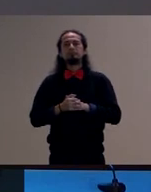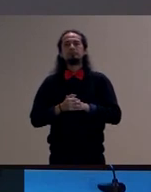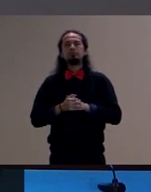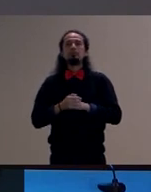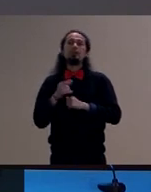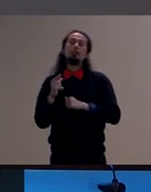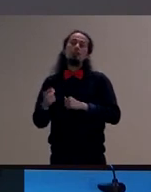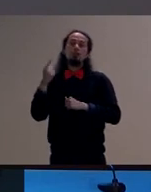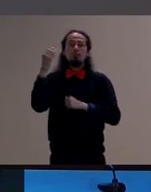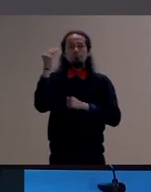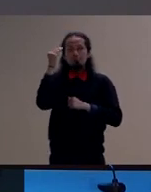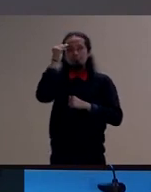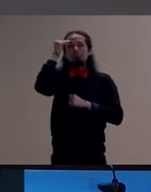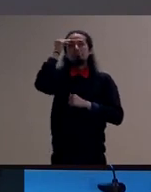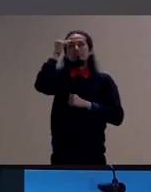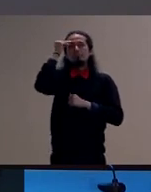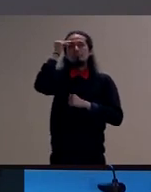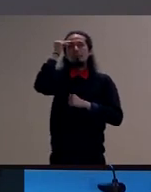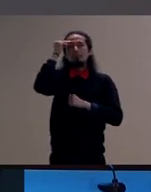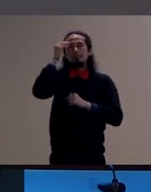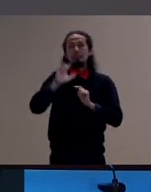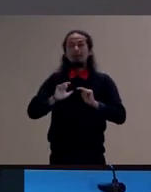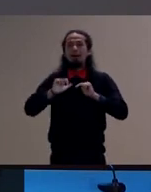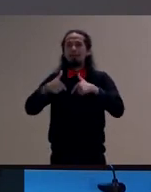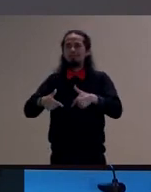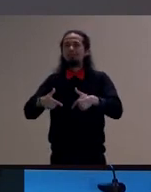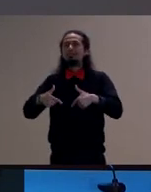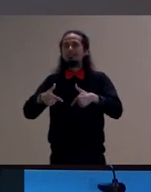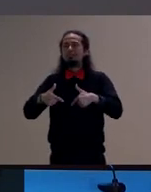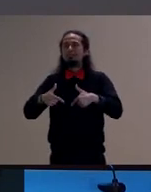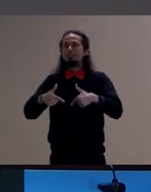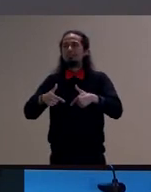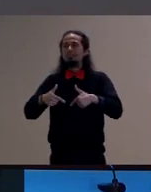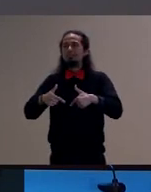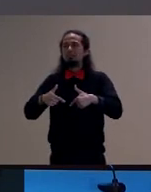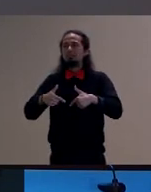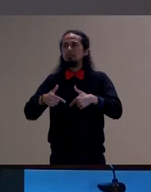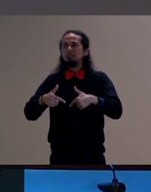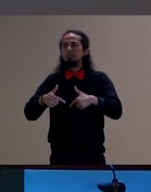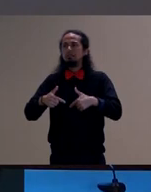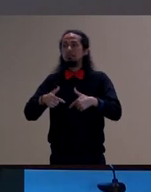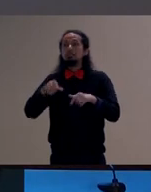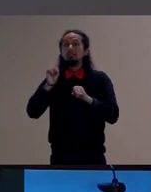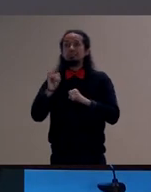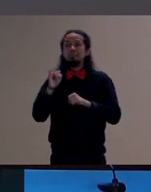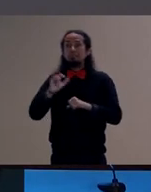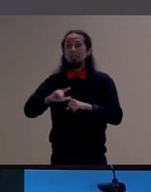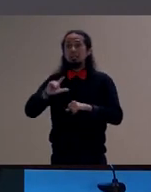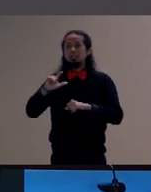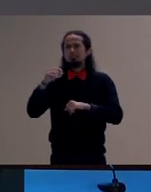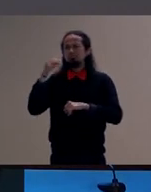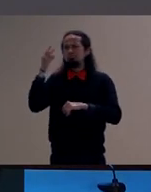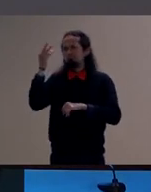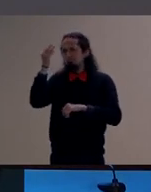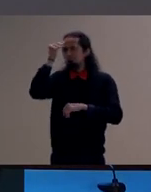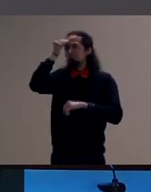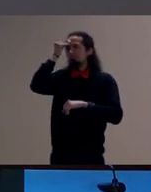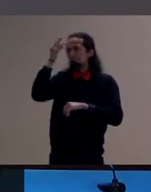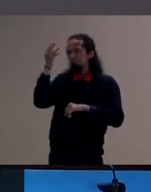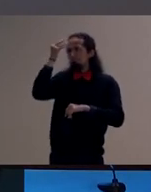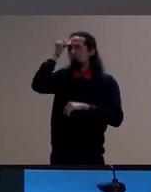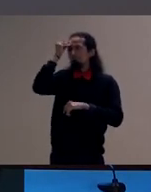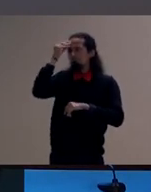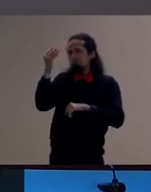em ação e quanto maior a experiência da criança quanto mais memória ela vai criando